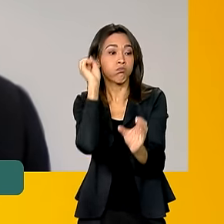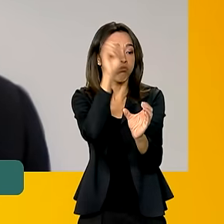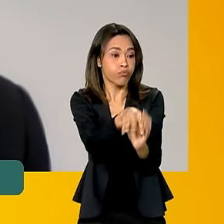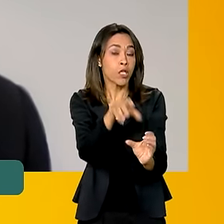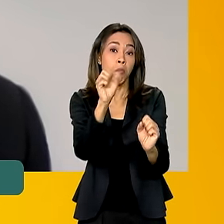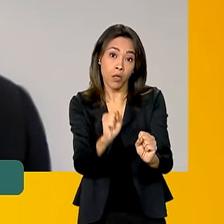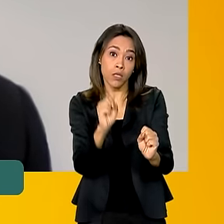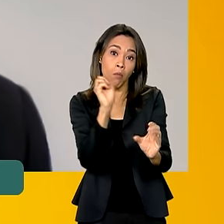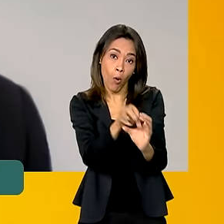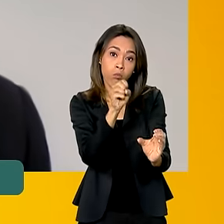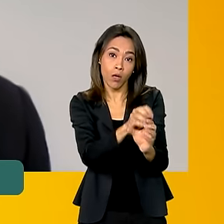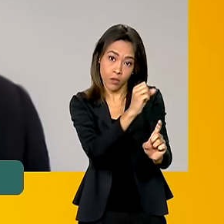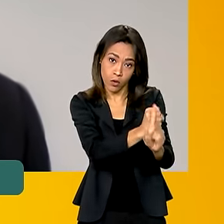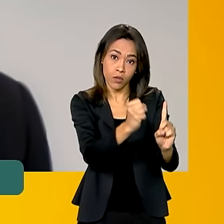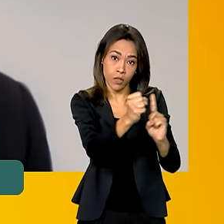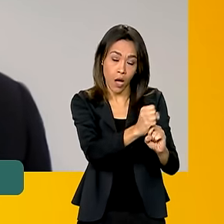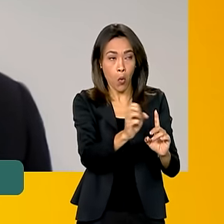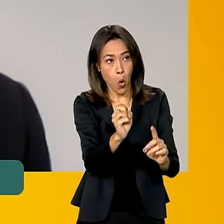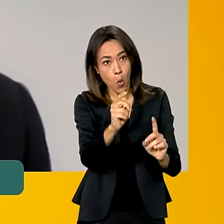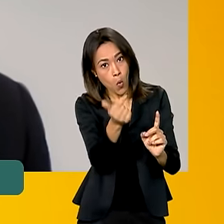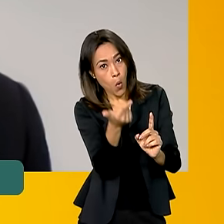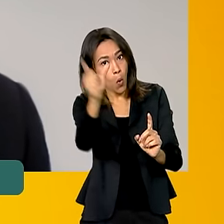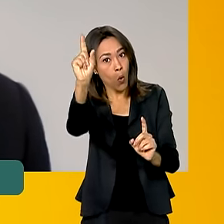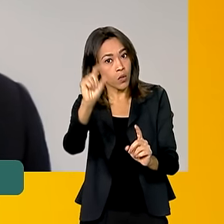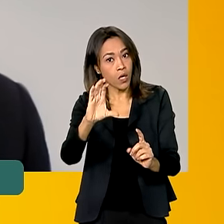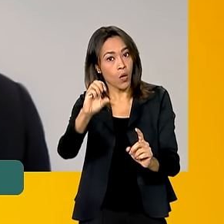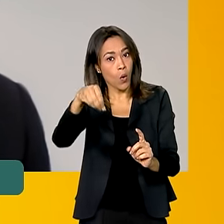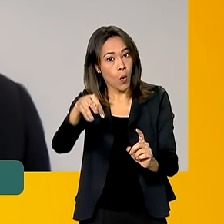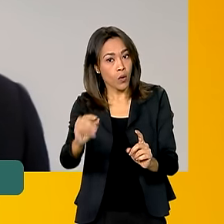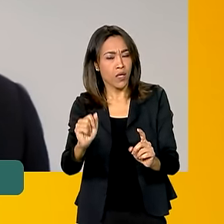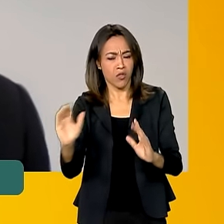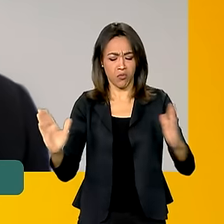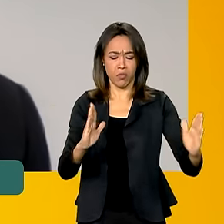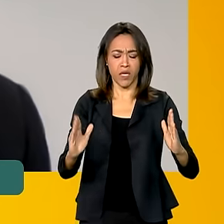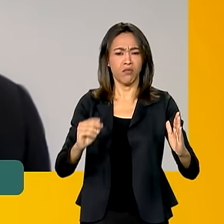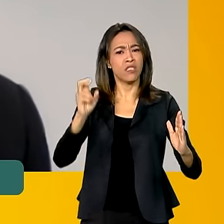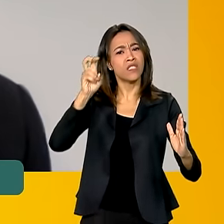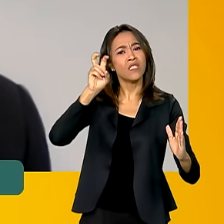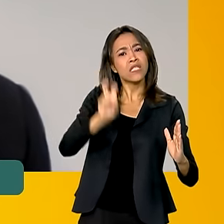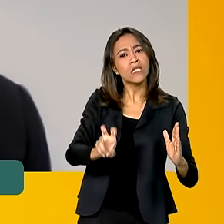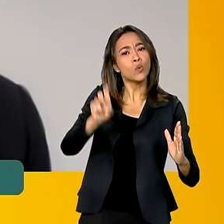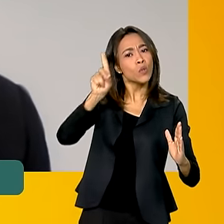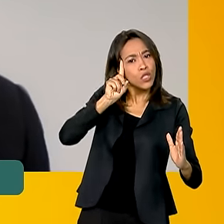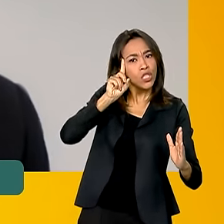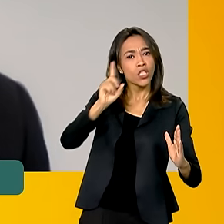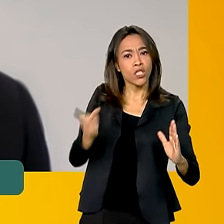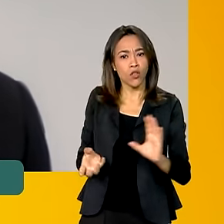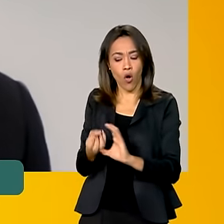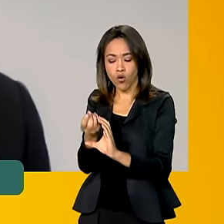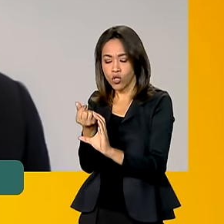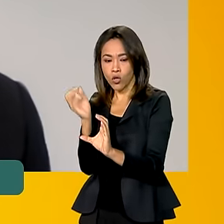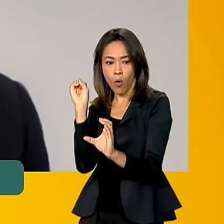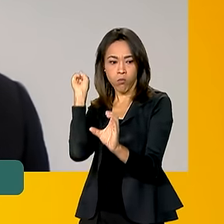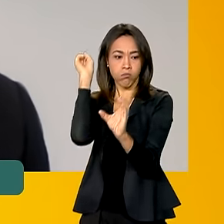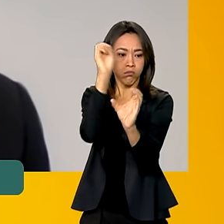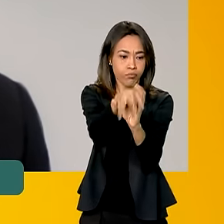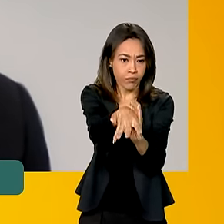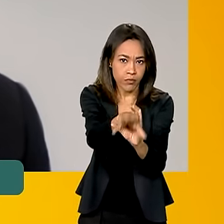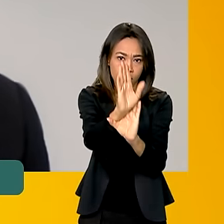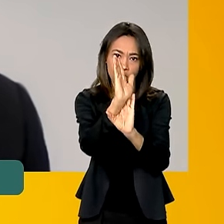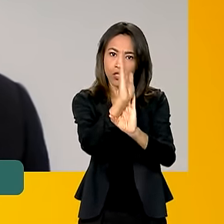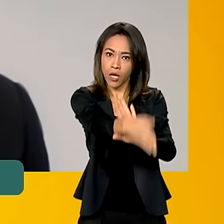digital ou outra conta que ele possua, e a Caixa até 5 dias úteis faz já o crédito na conta. Também na semana